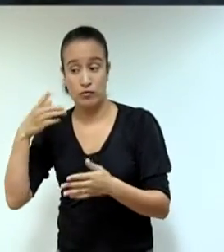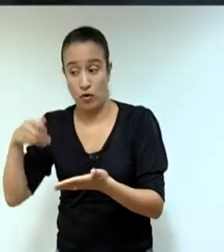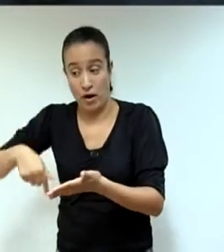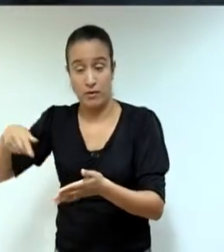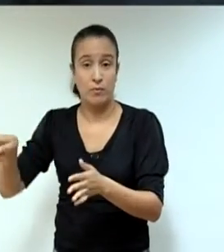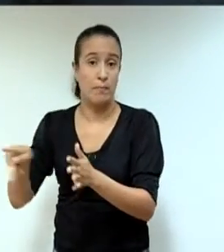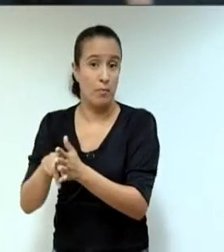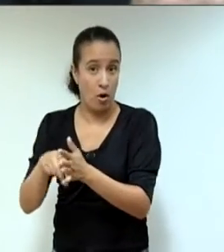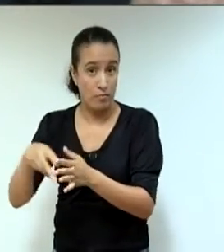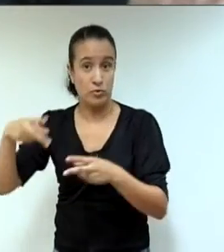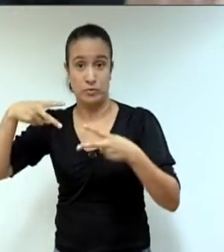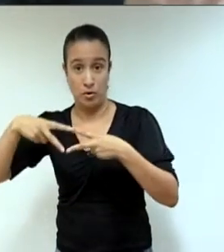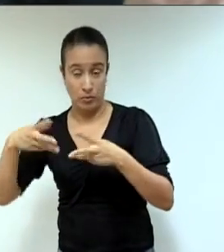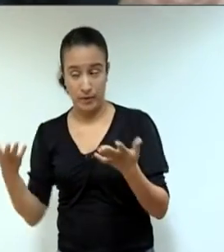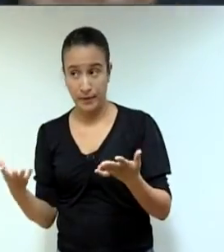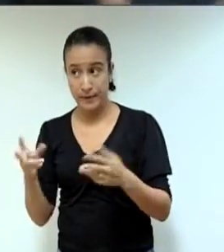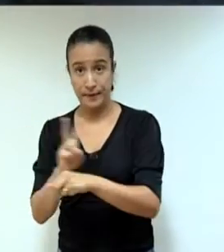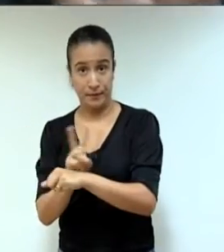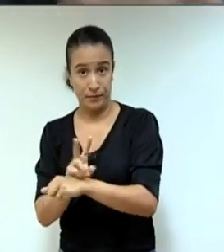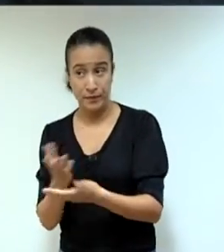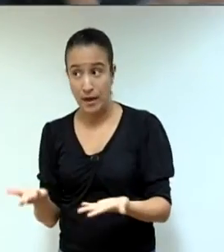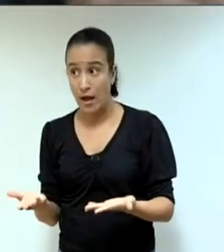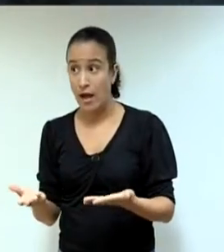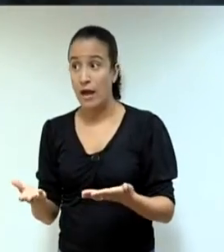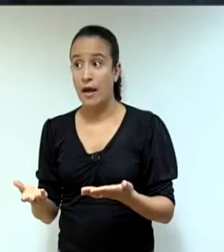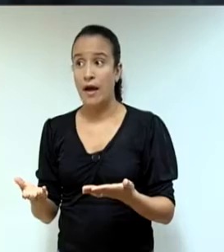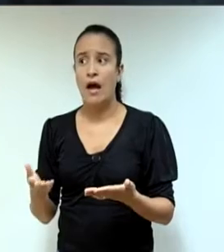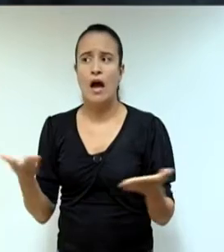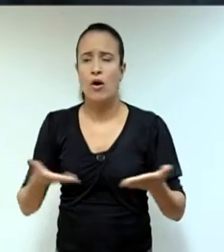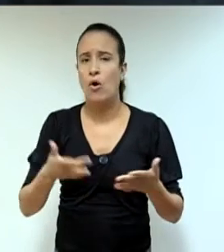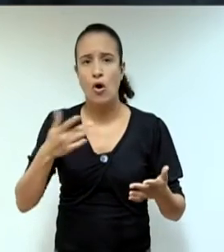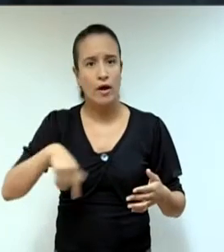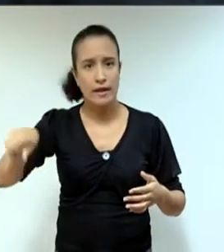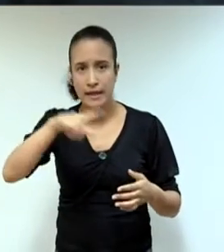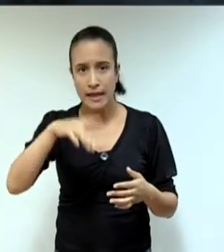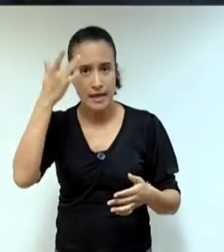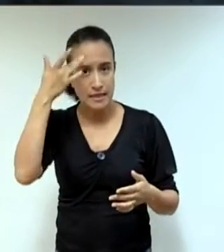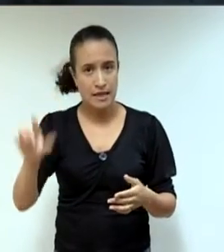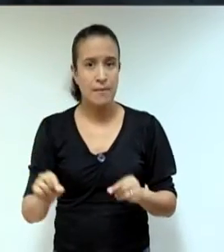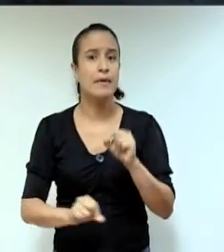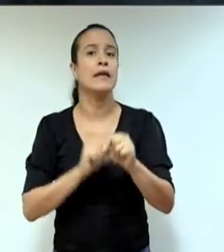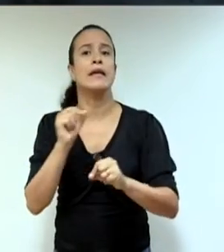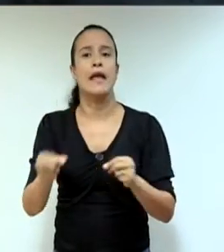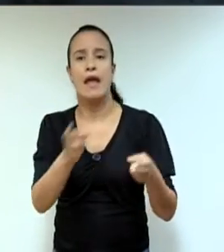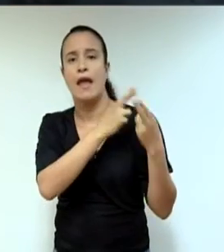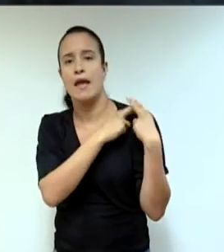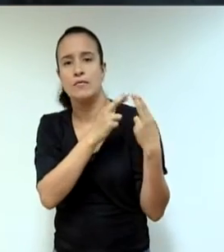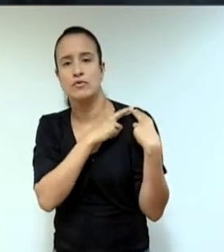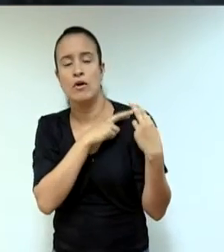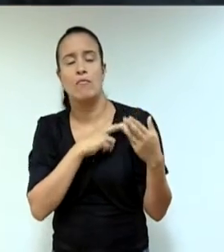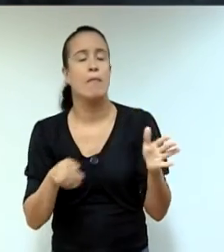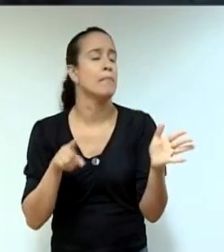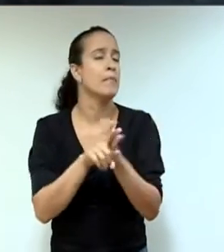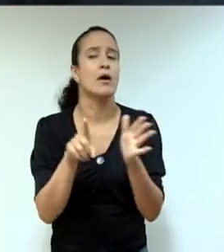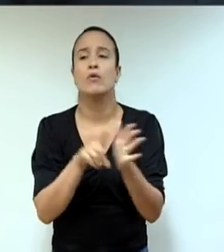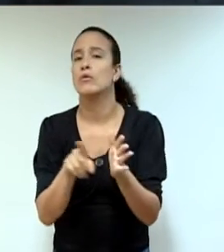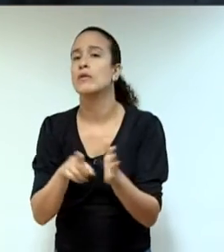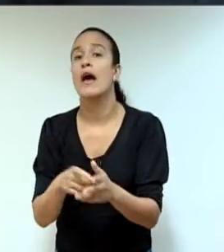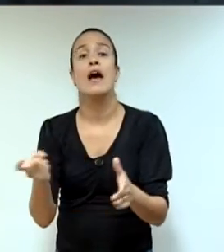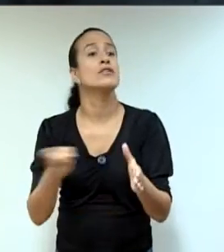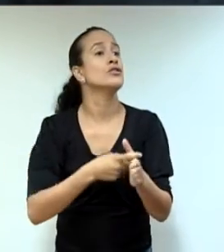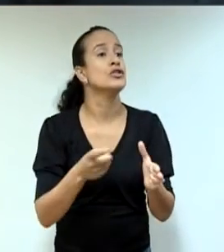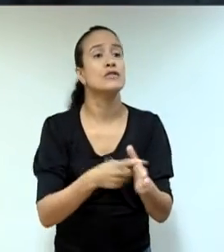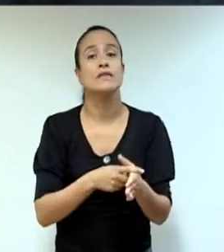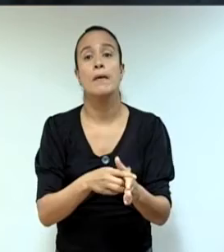agora ninguém sabe quem vai cobrar os devedores. Ou seja, mais uma vez, se o